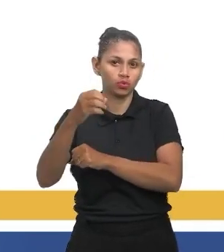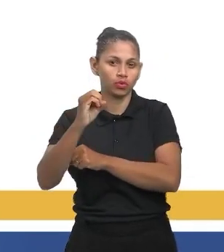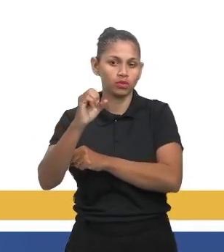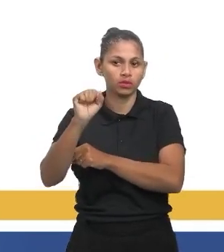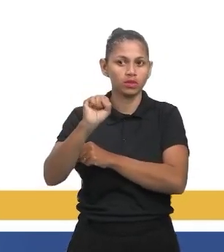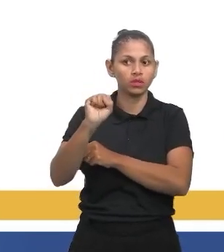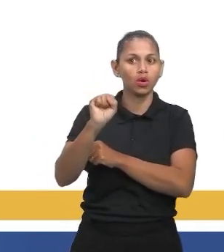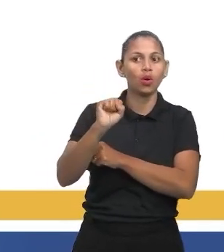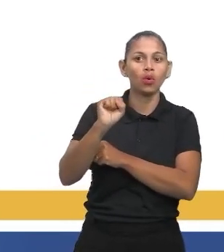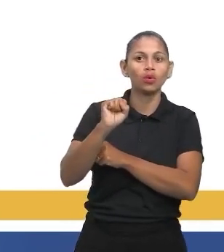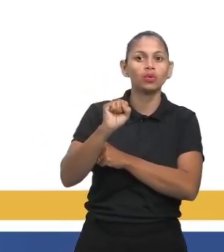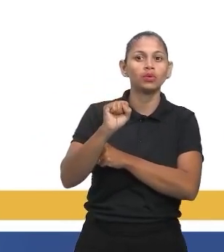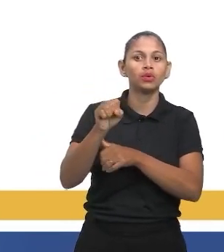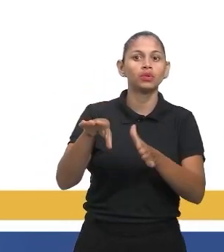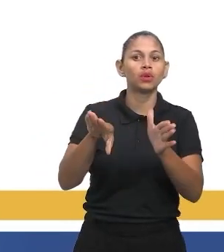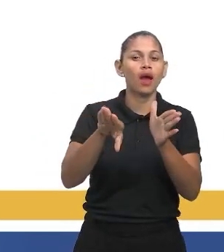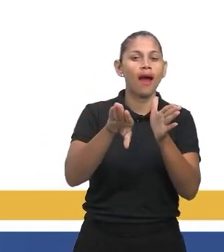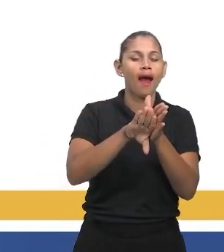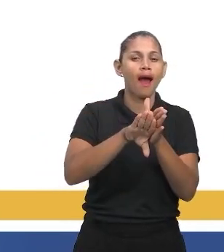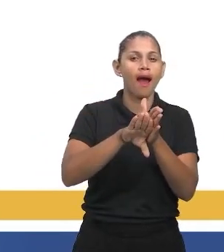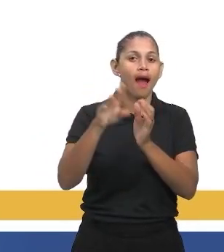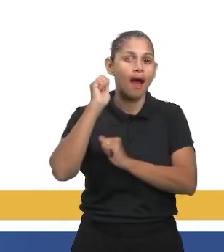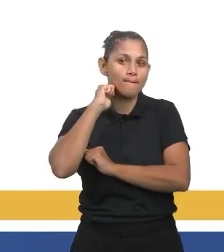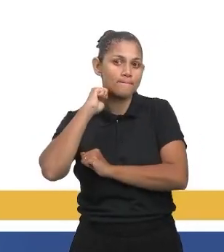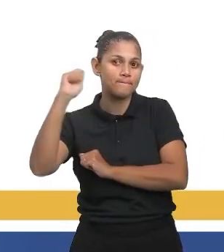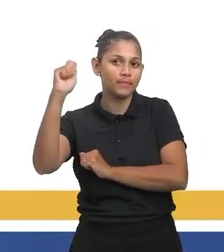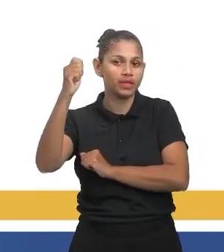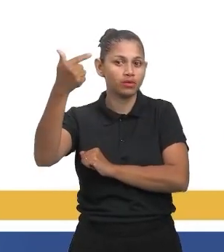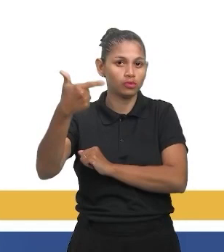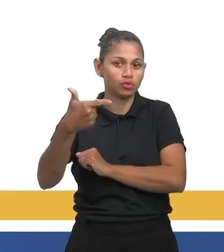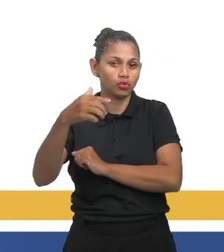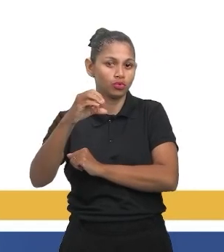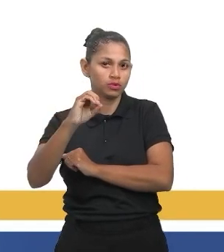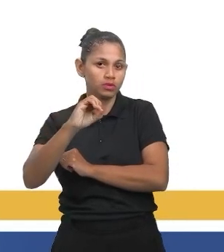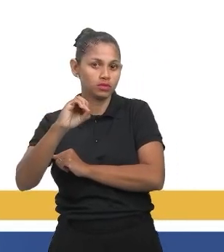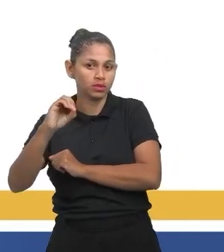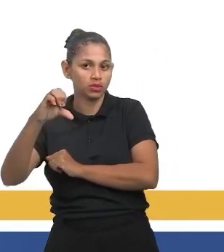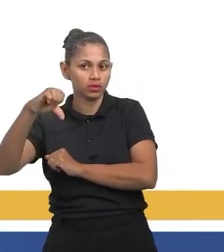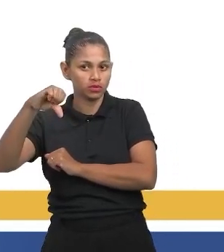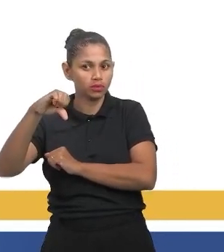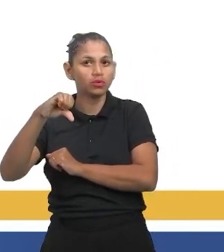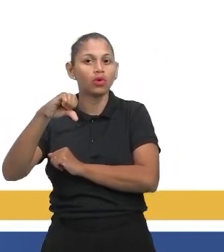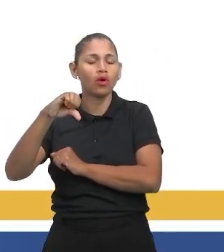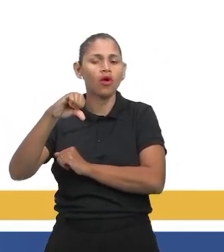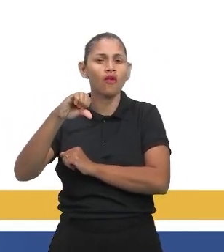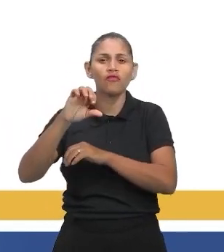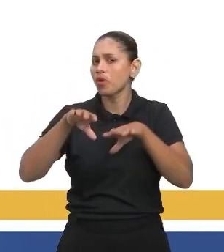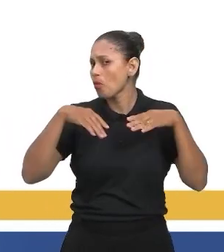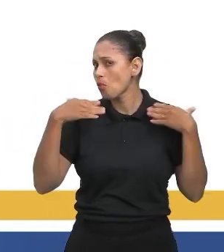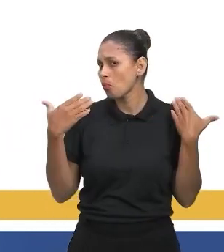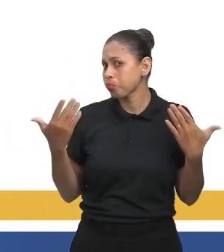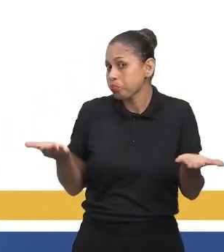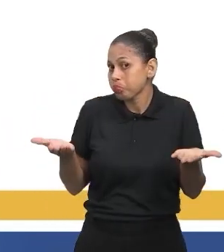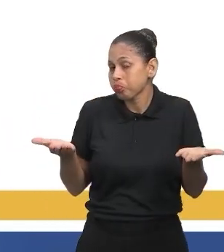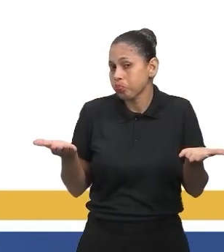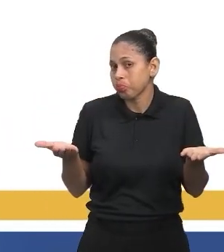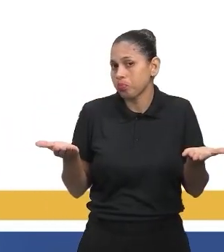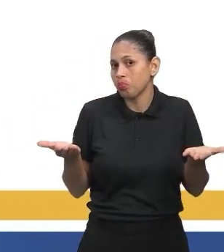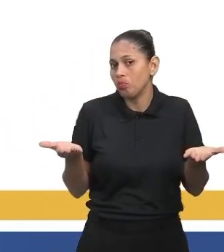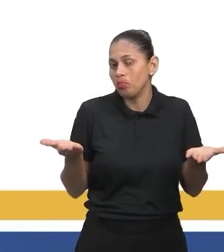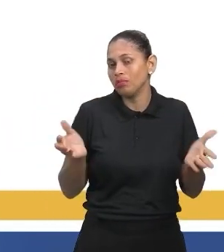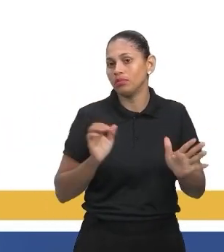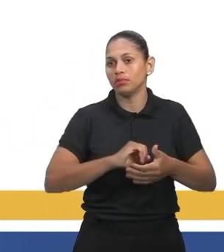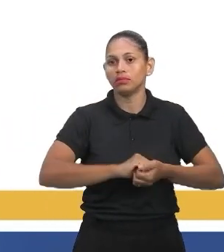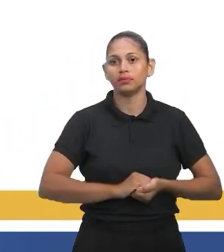Precisa ler o texto, professor? Não, não precisa ler o texto. Você ganha tempo lendo só o comando. Beleza? Seguindo.